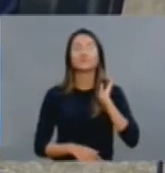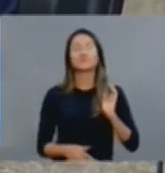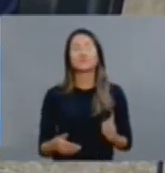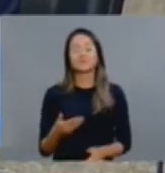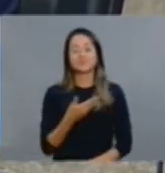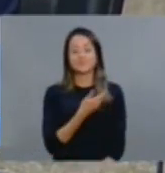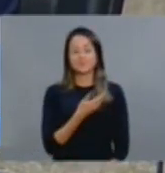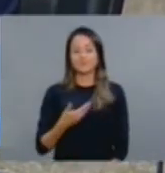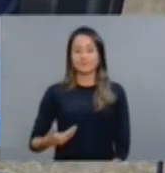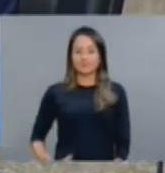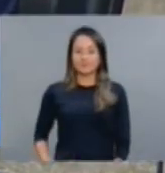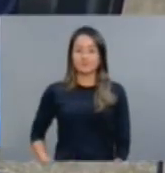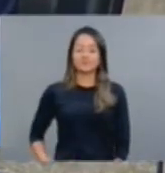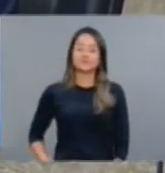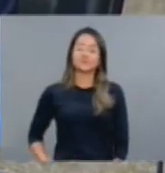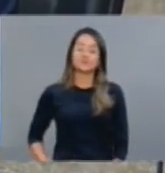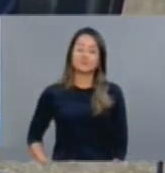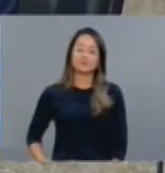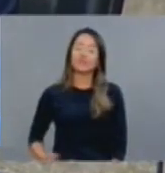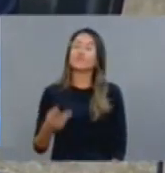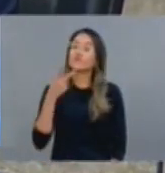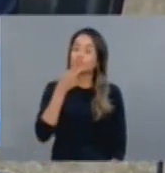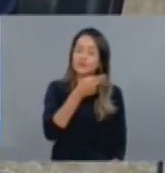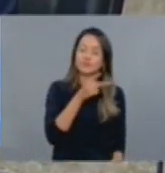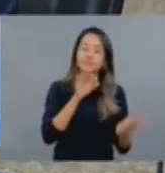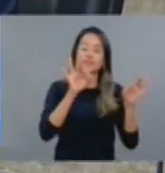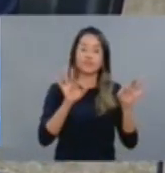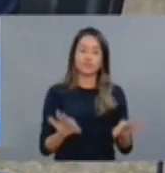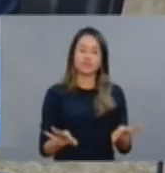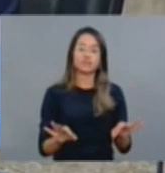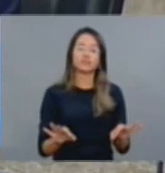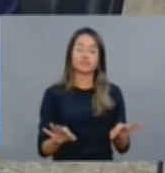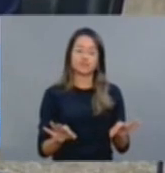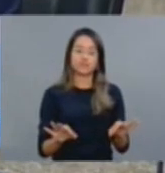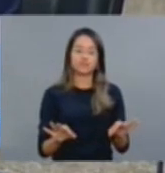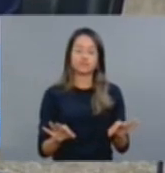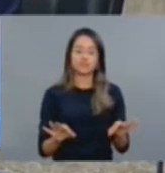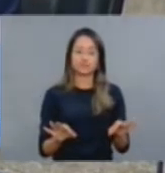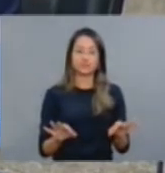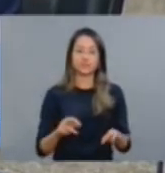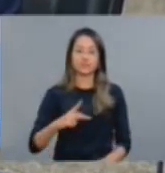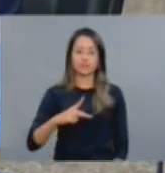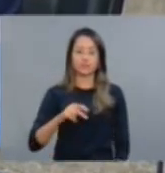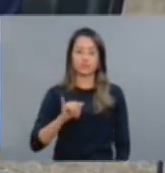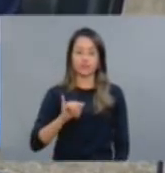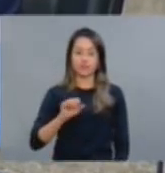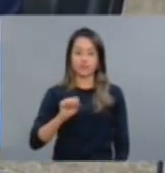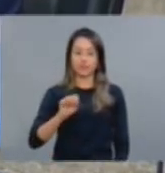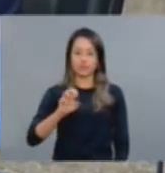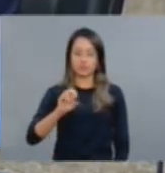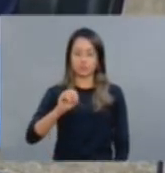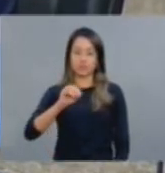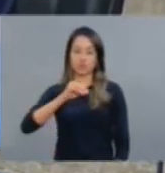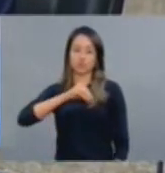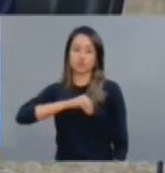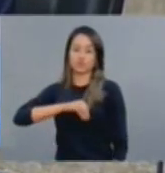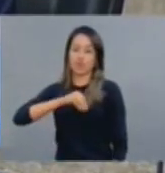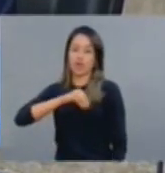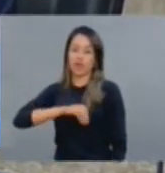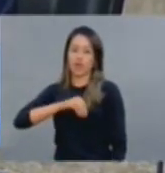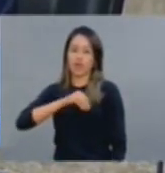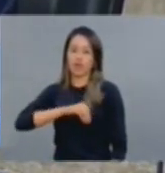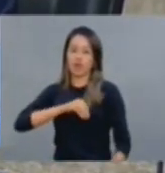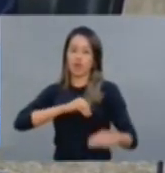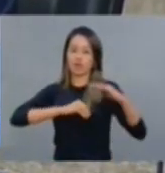garantiu que a aplicação do piso salarial dos professores, da